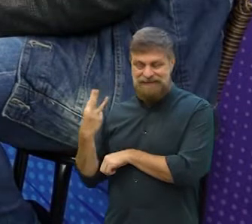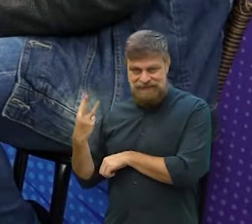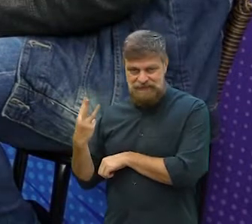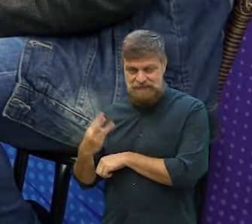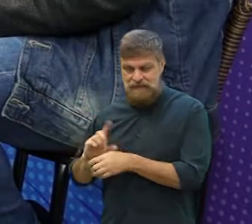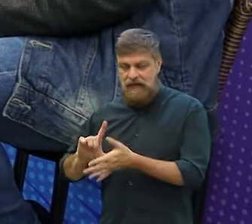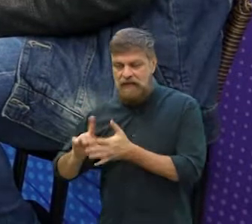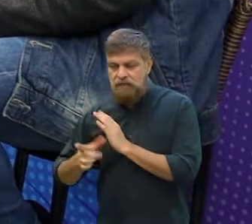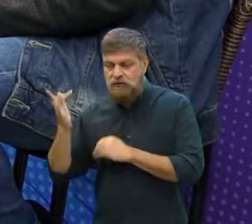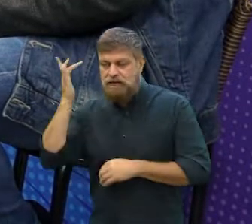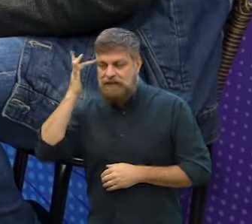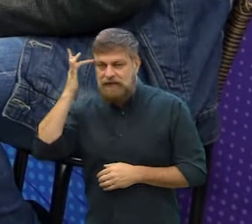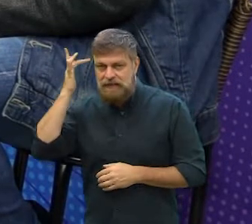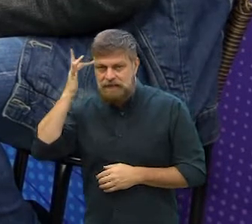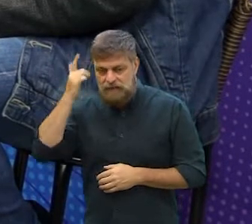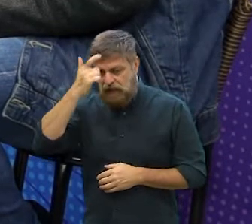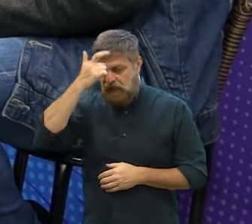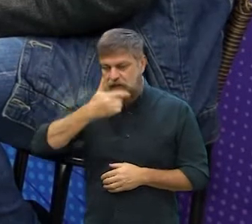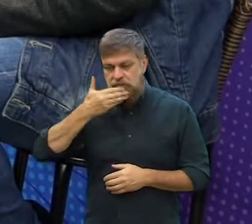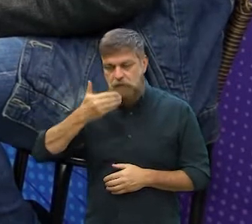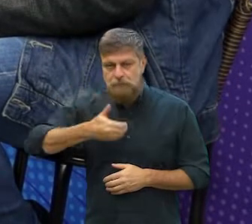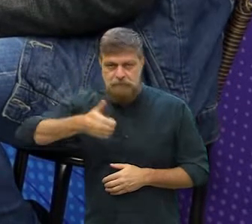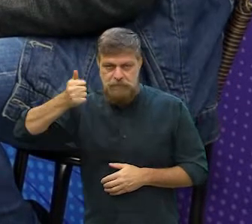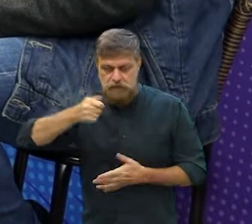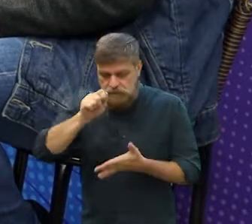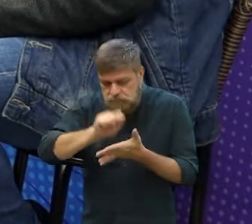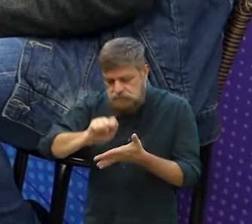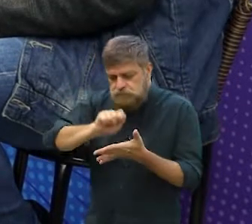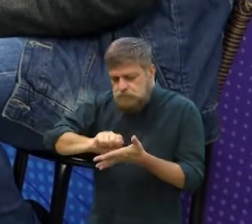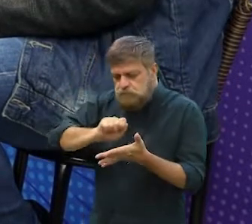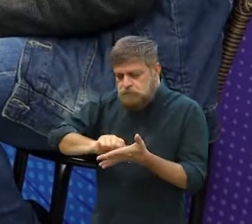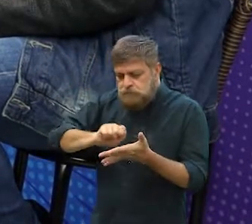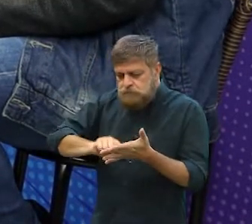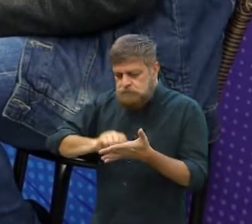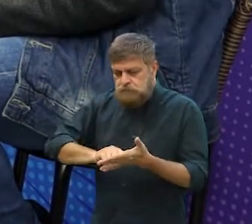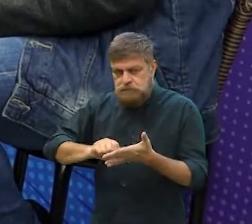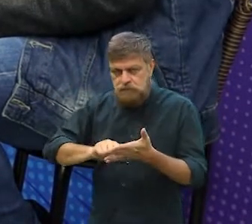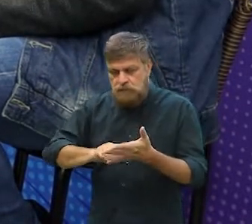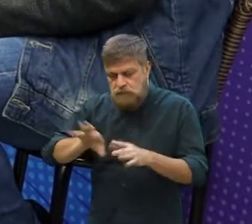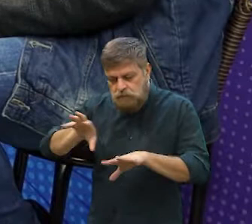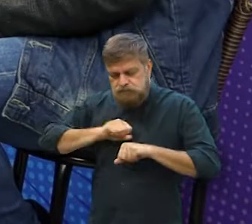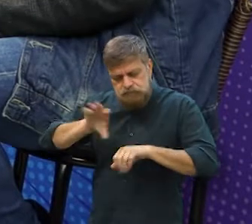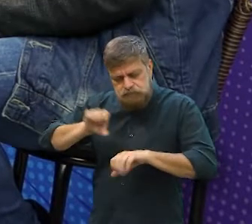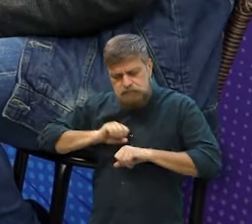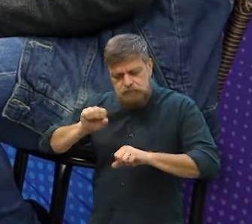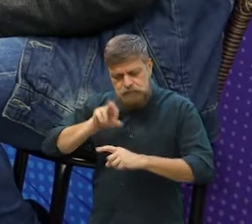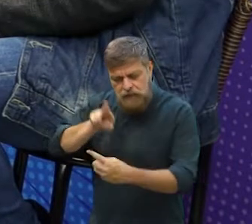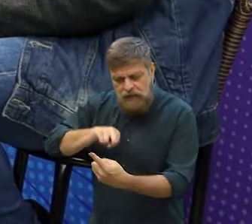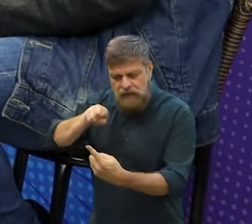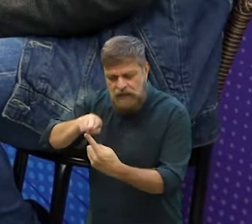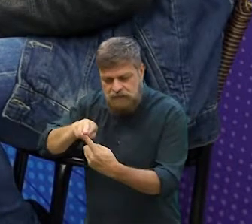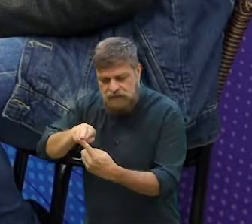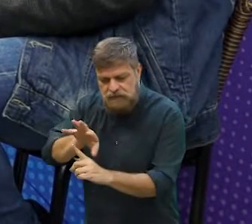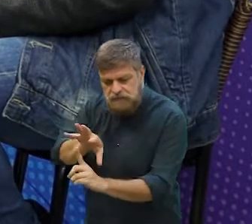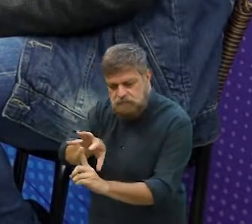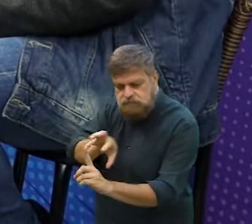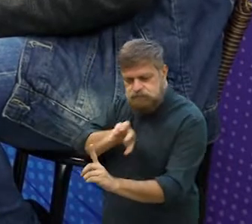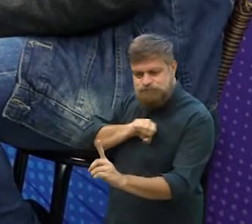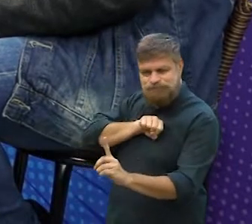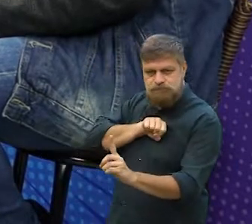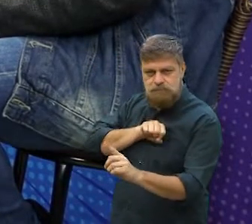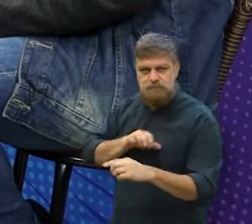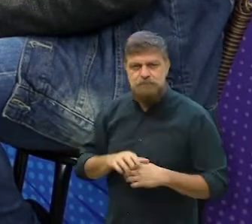amadurecendo na escrita, a gente vai melhorando, eu sou muito leitora, quer dizer, eu leio muito, muito, muito, então a gente vai consumindo muitas referências, assim,